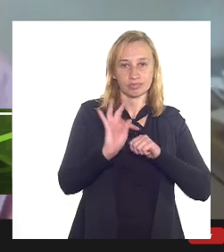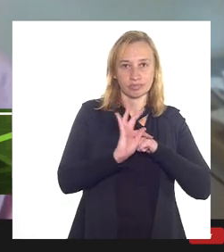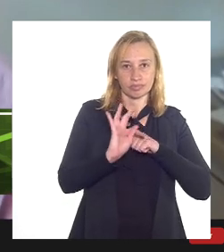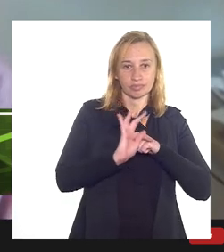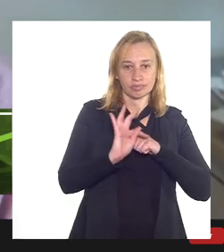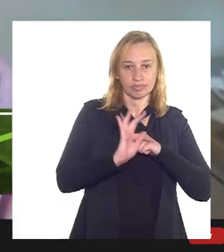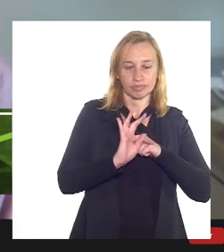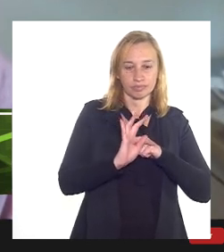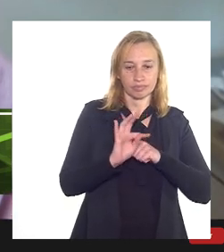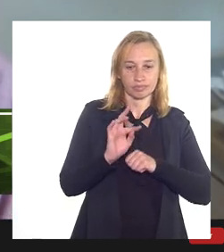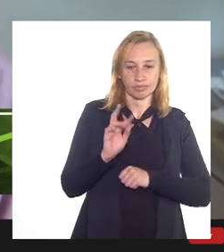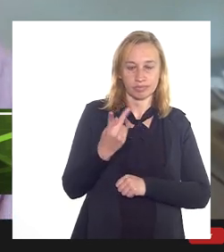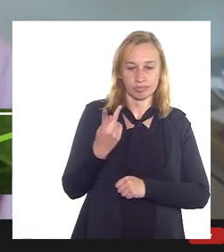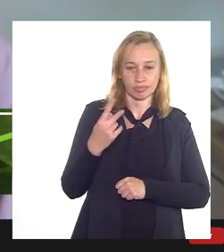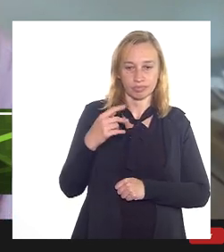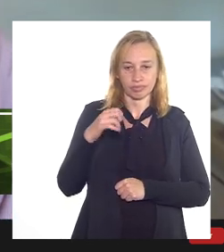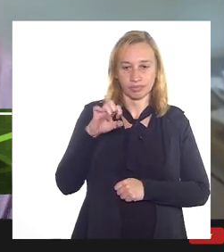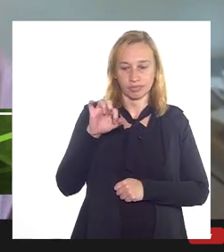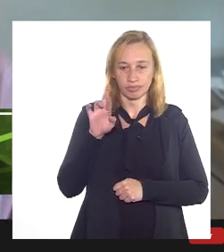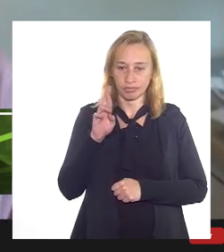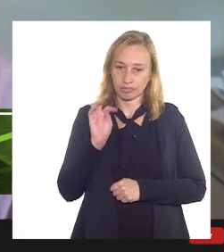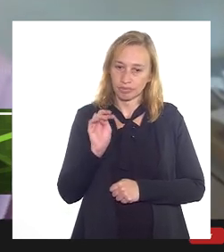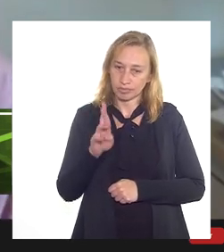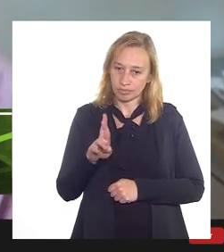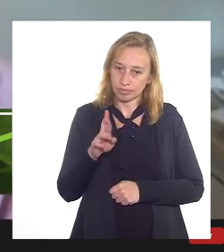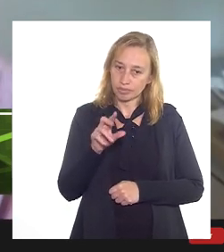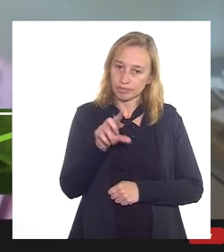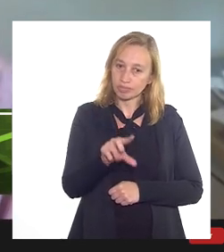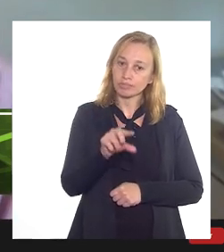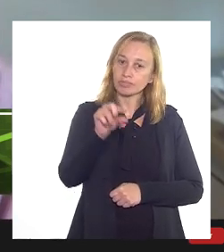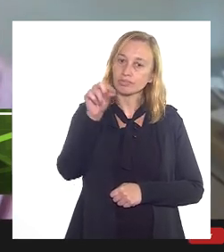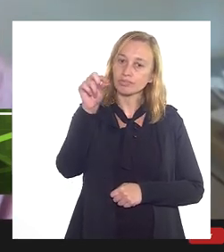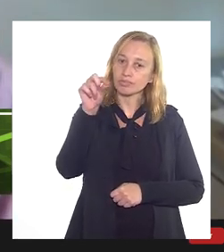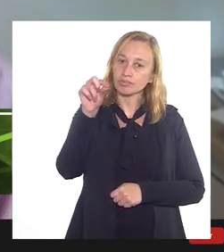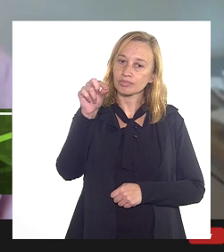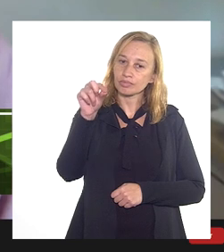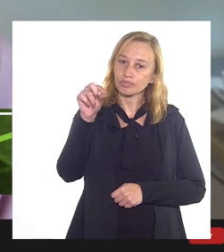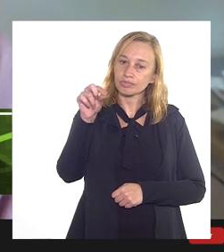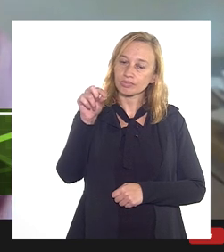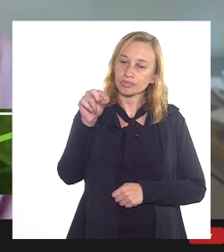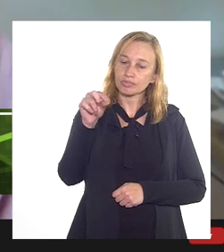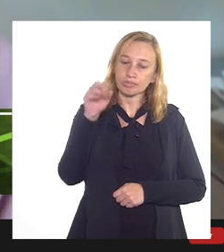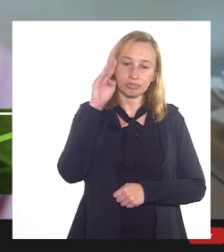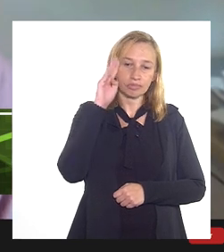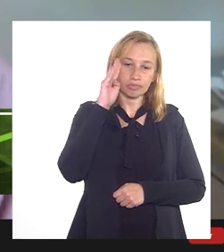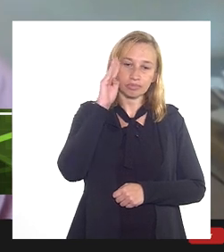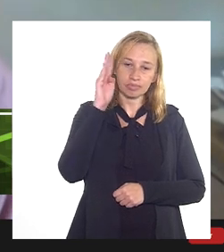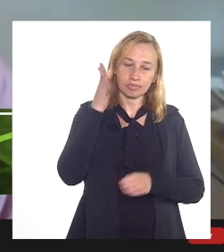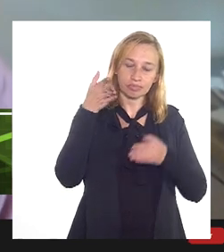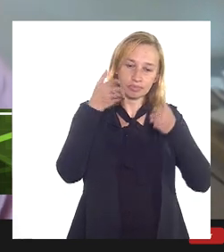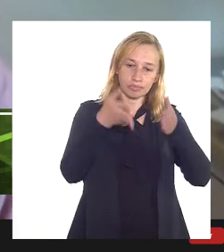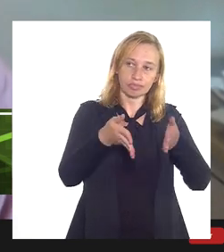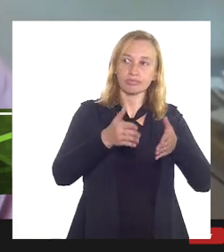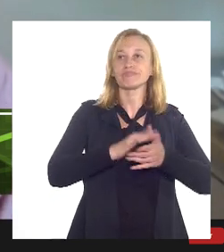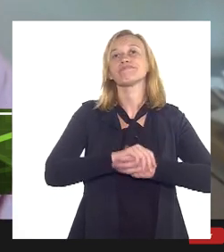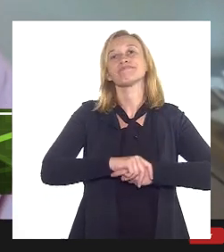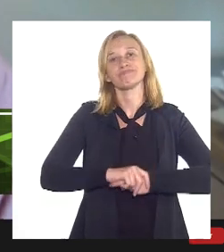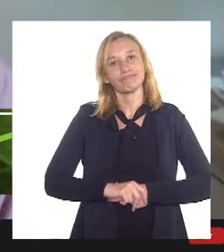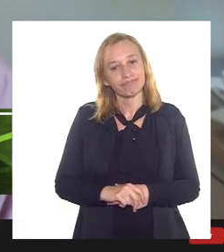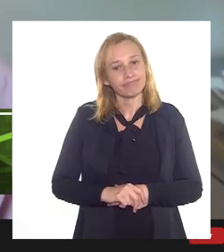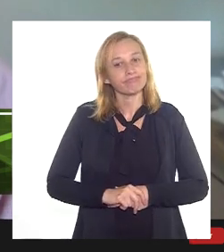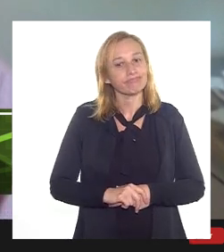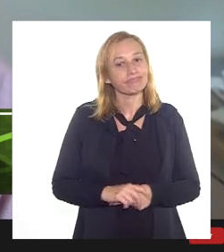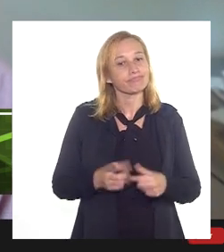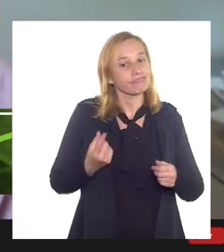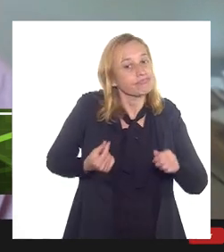reitores, que decidiam as prioridades junto com as concessionárias, as prioridades desse